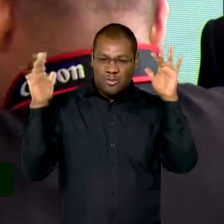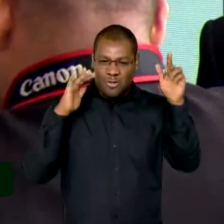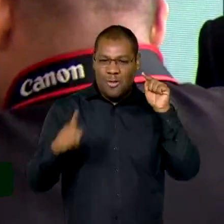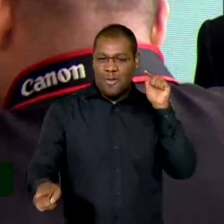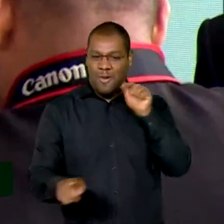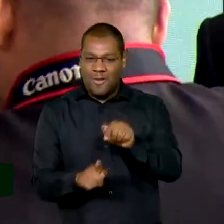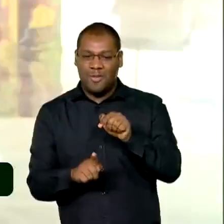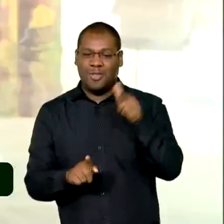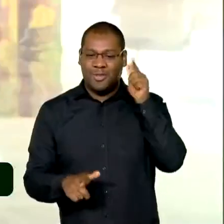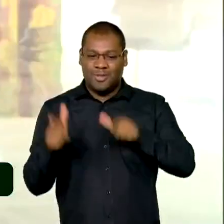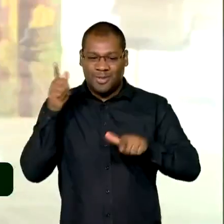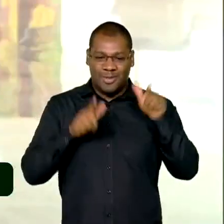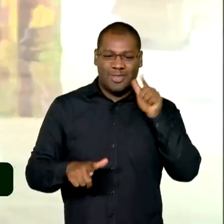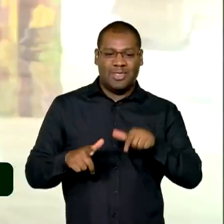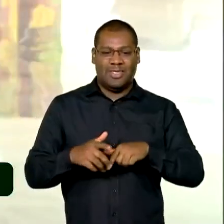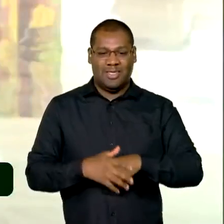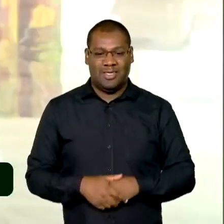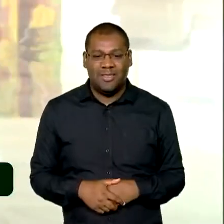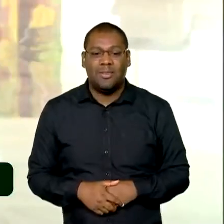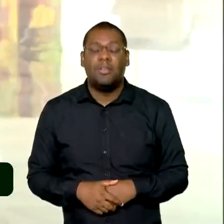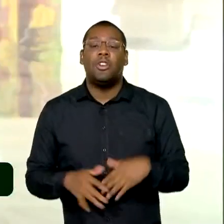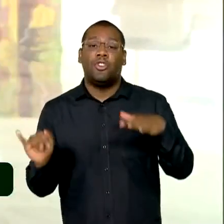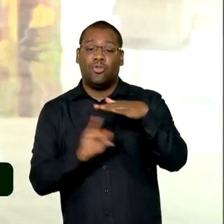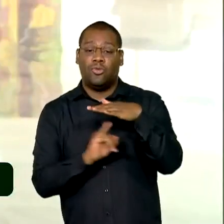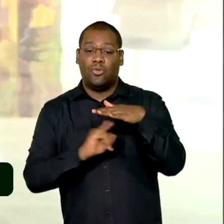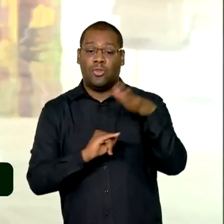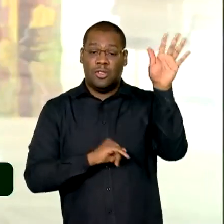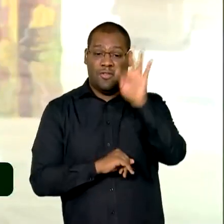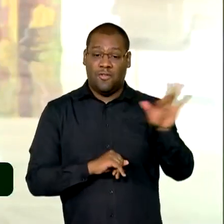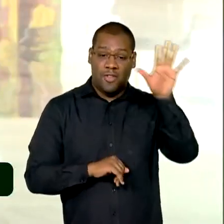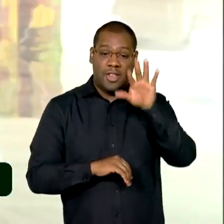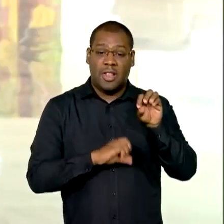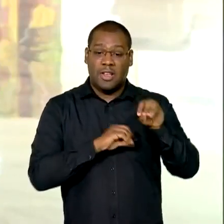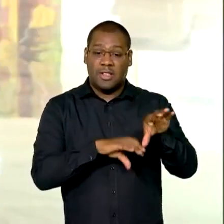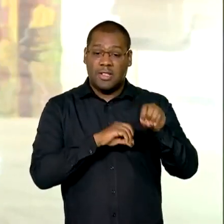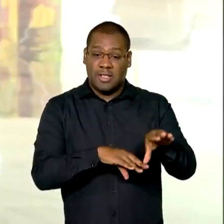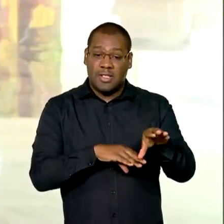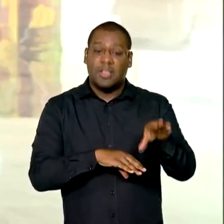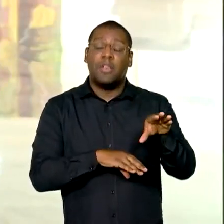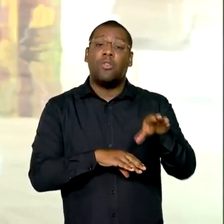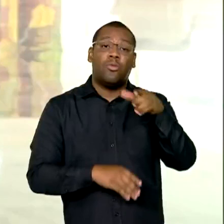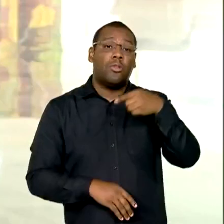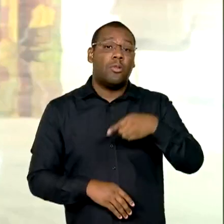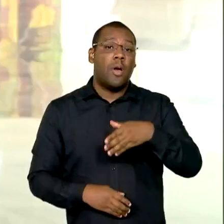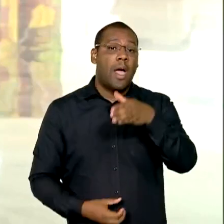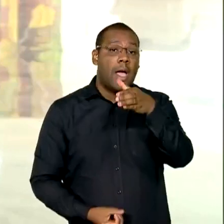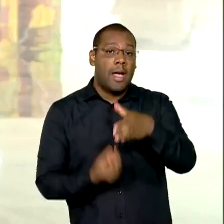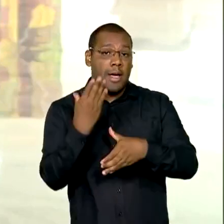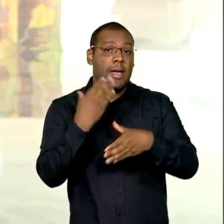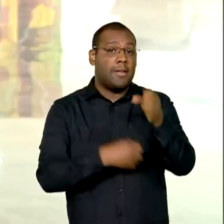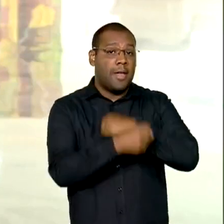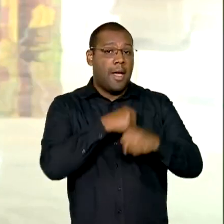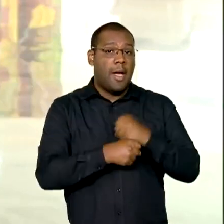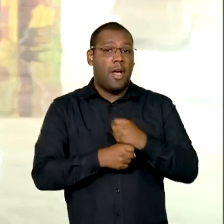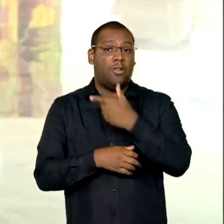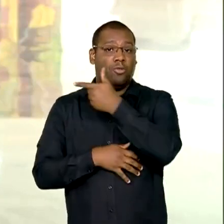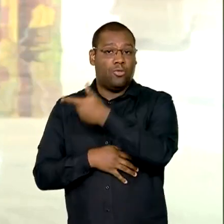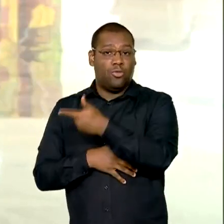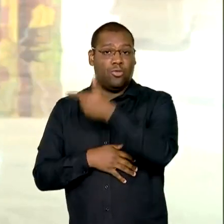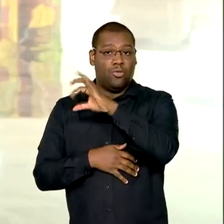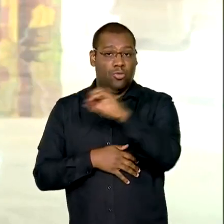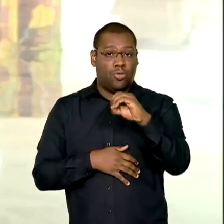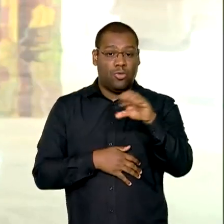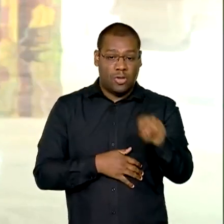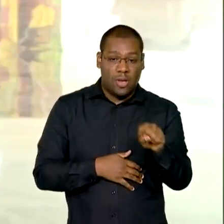muitas mais pessoas. Os primeiros institutos federais foram criados em 2008. Além dos cursos de formação inicial